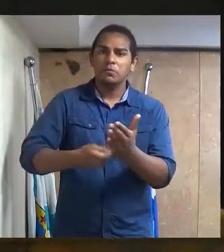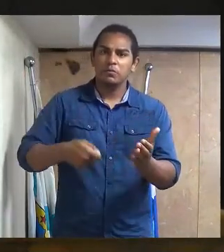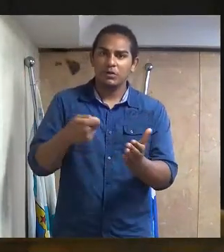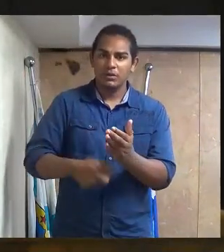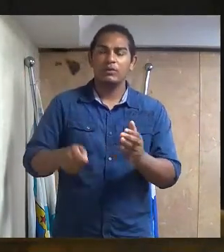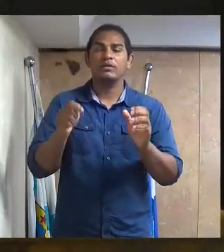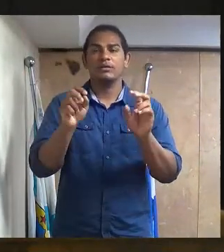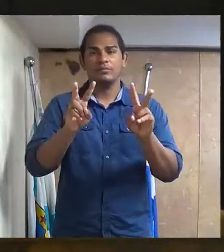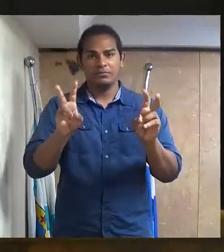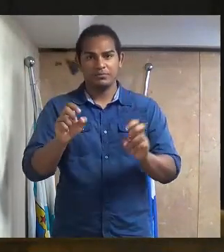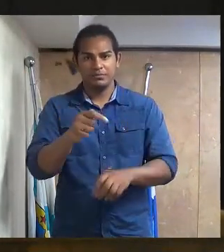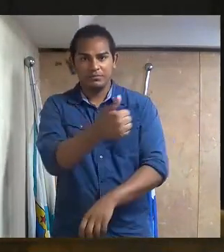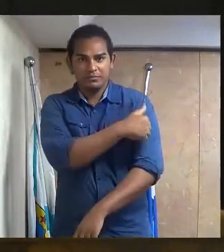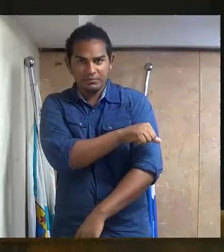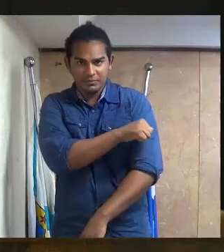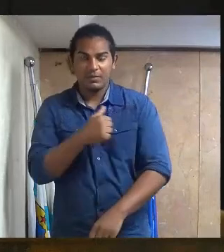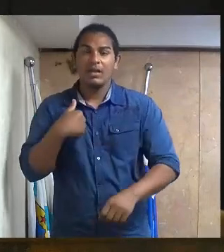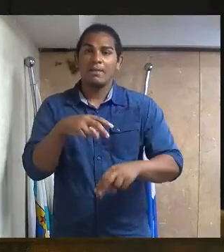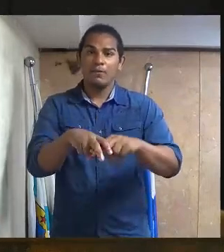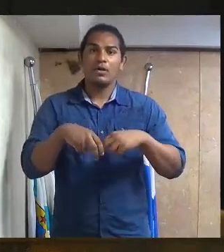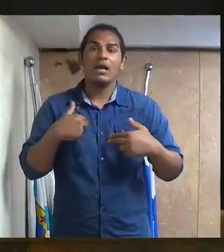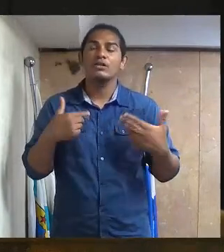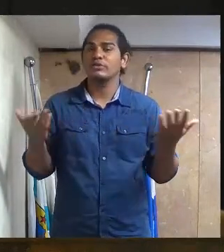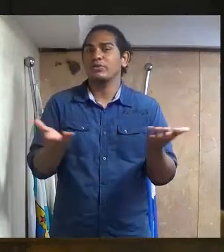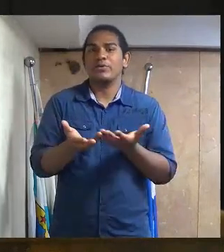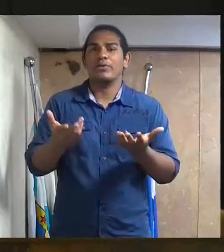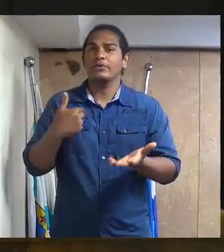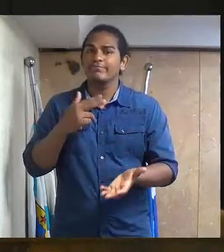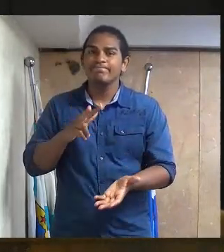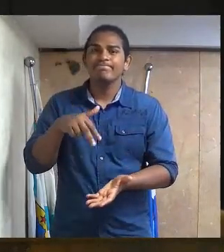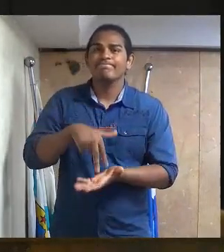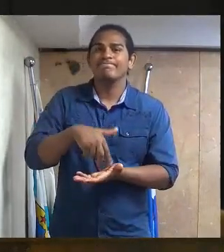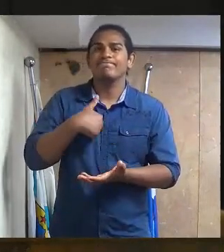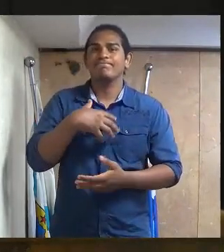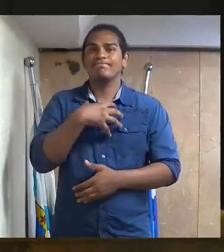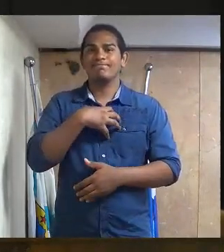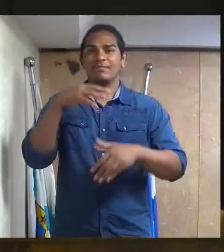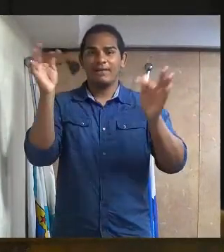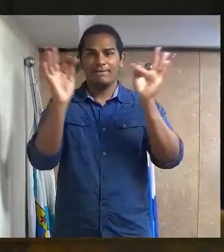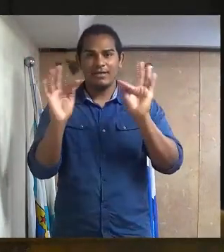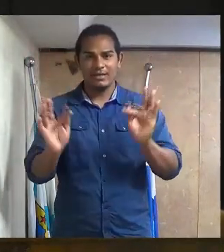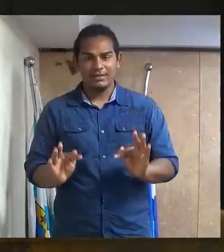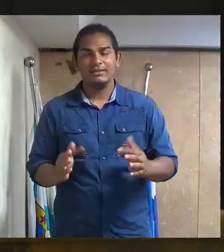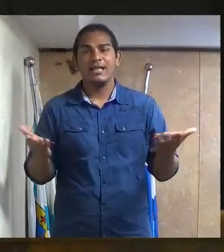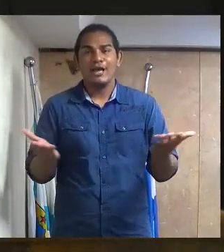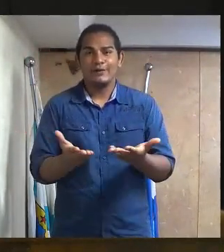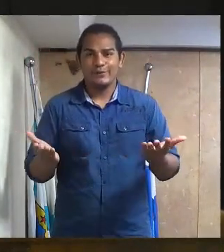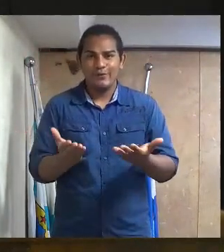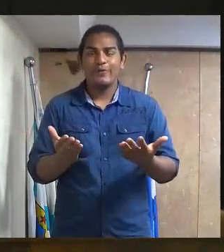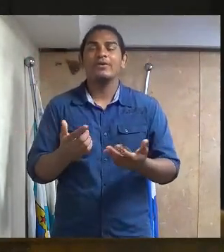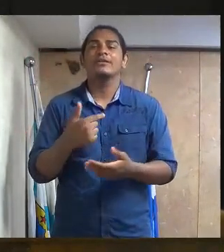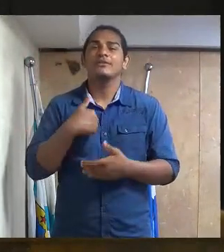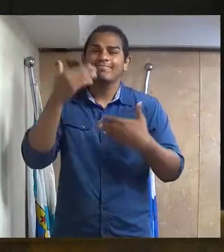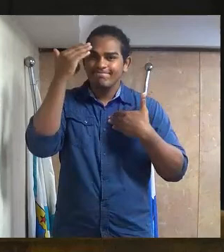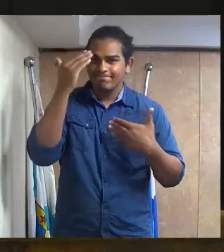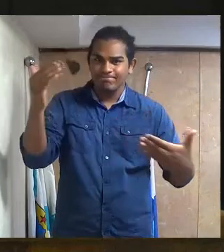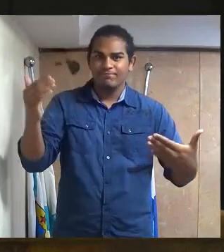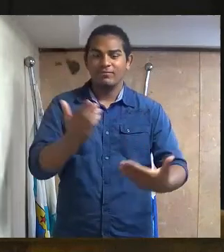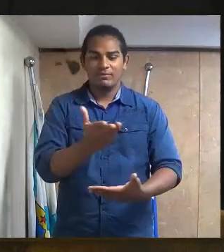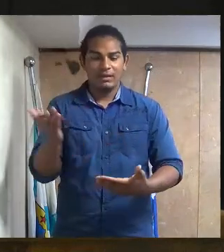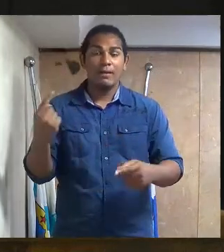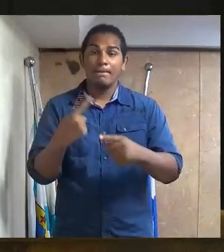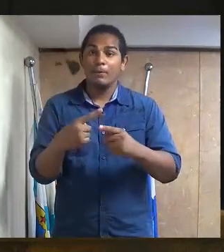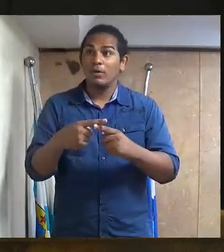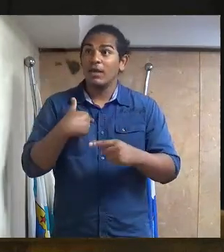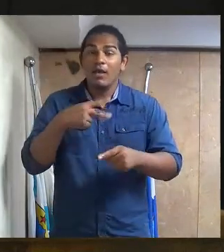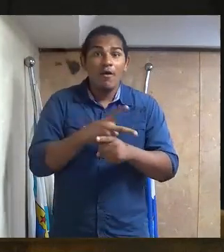enfermagem. Esse era o motivo da minha felicidade e poder estar aqui agradecendo aos senhores porque essa